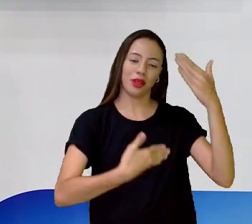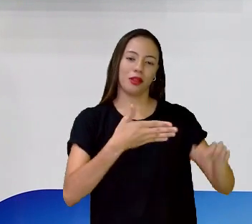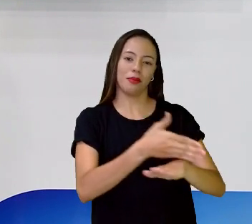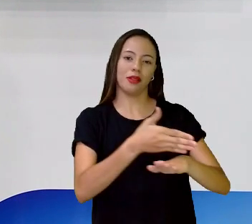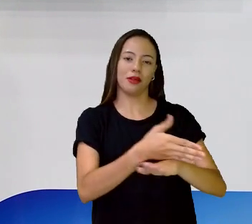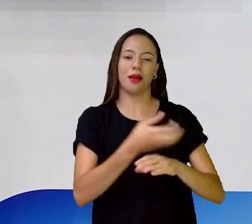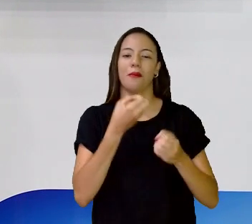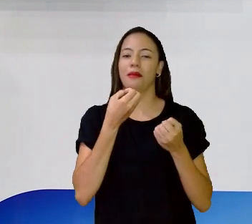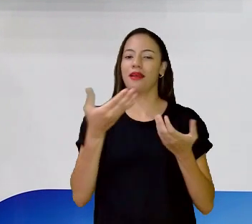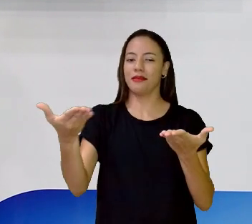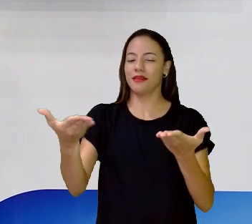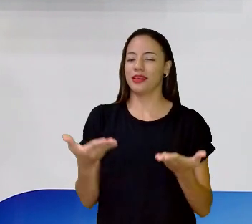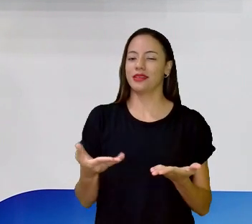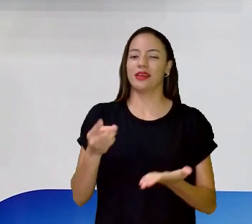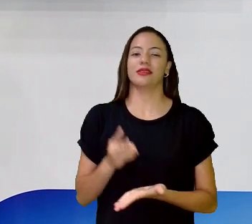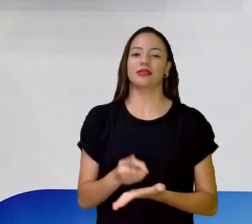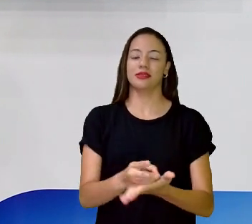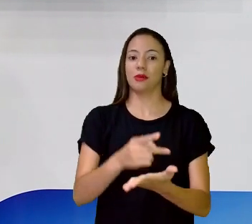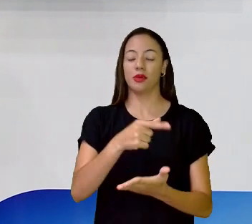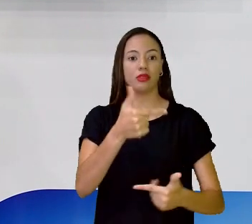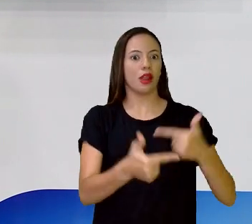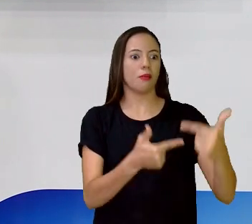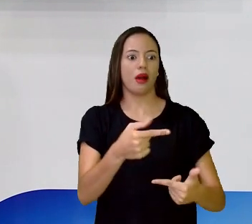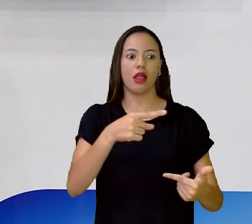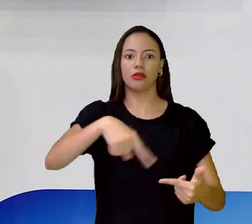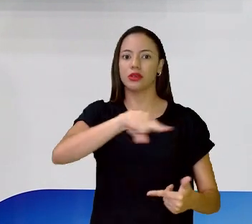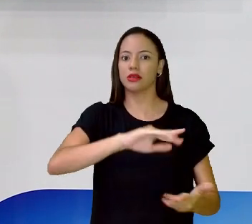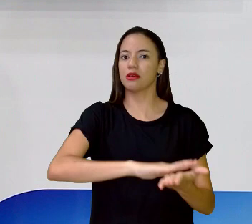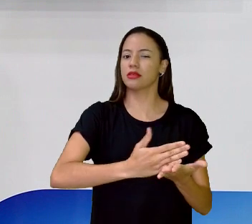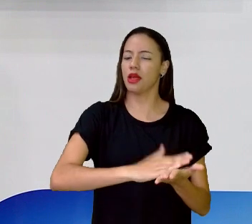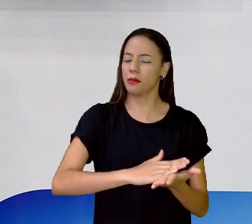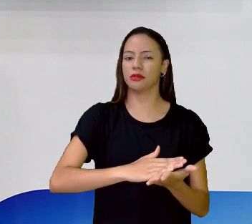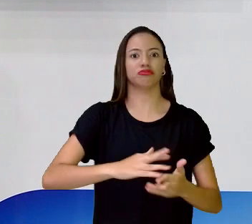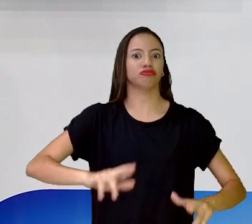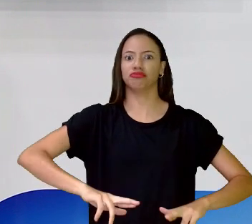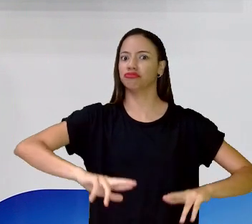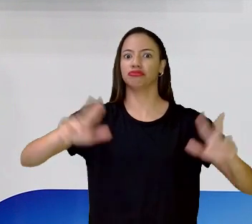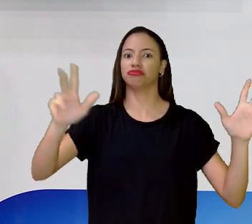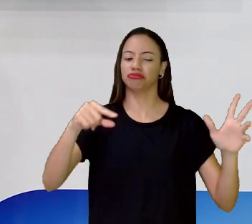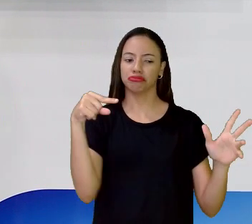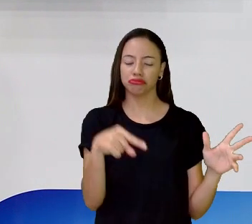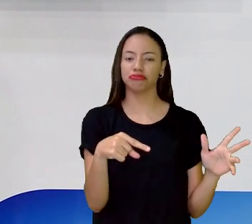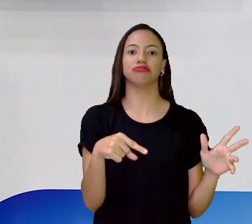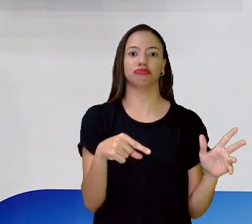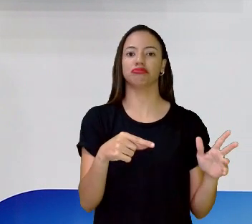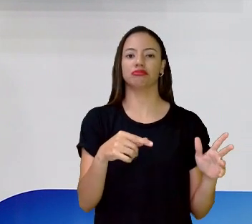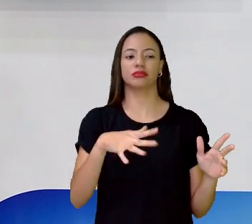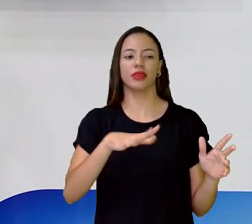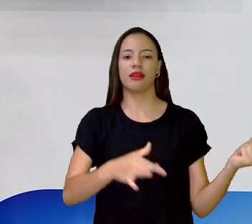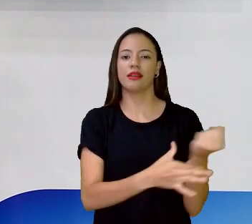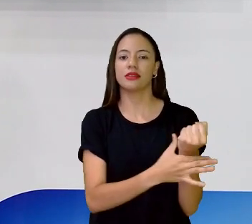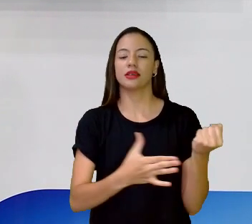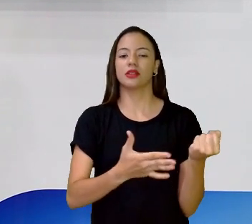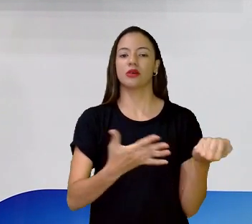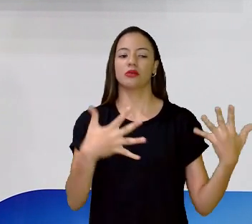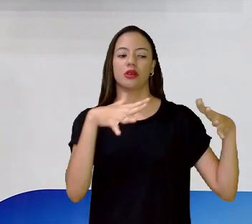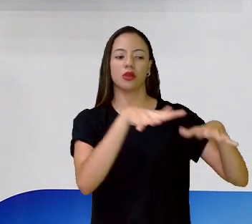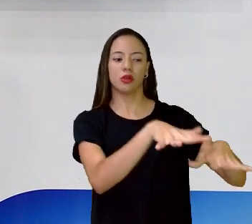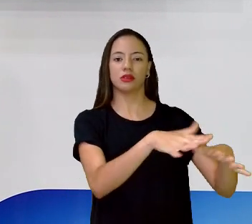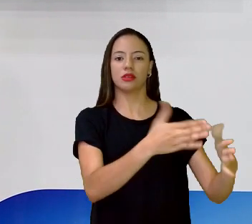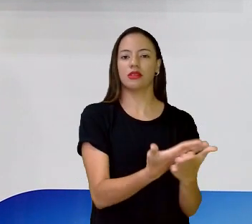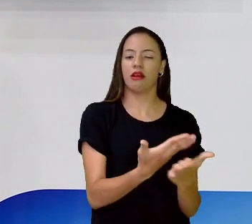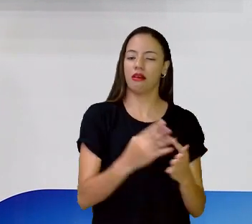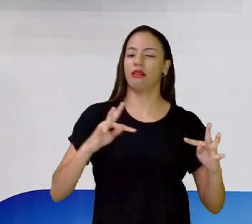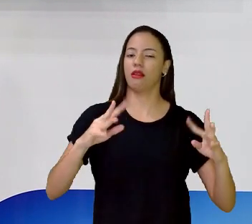seja bem-vinda sempre, vocês fazem toda a diferença aqui nessas nossas aulas digitais, tornando-as inclusivas, né? Todo mundo pode